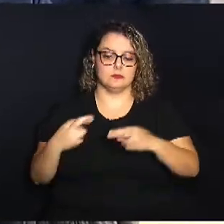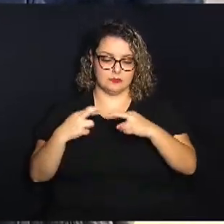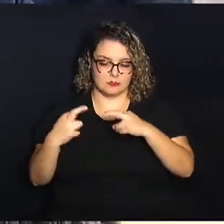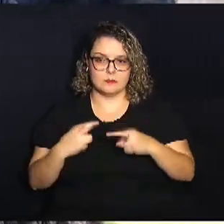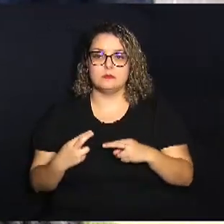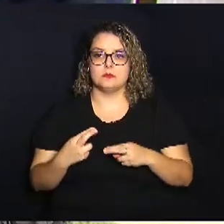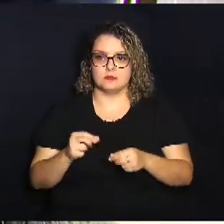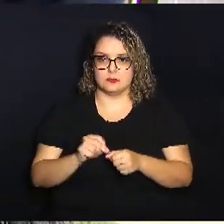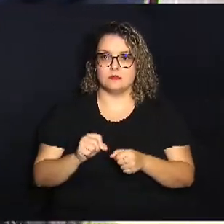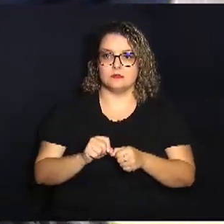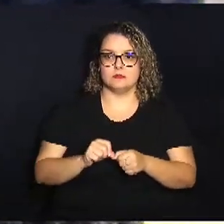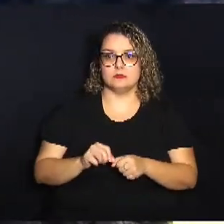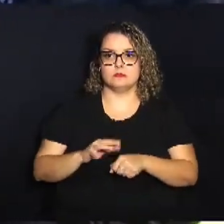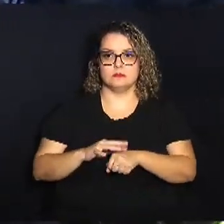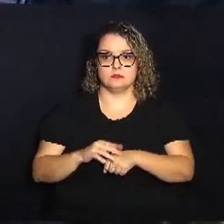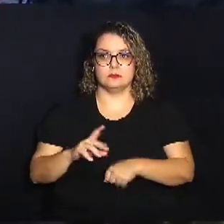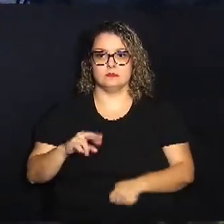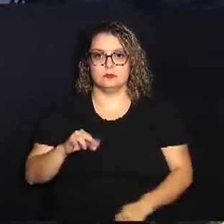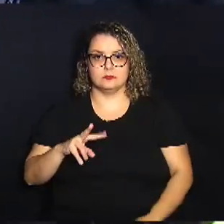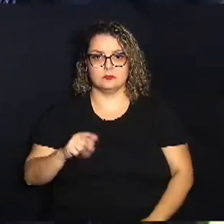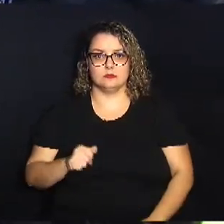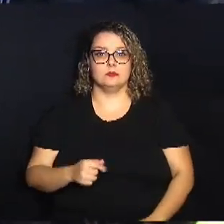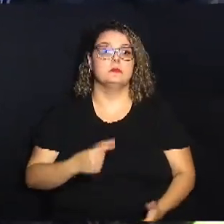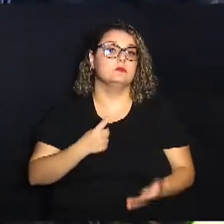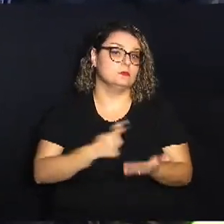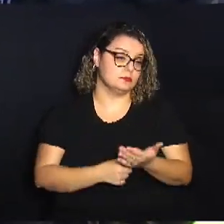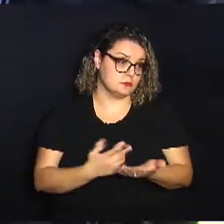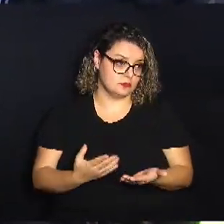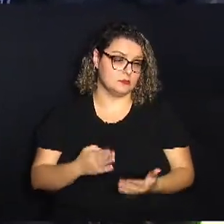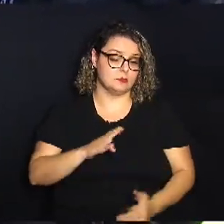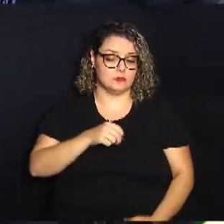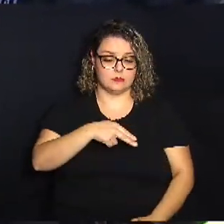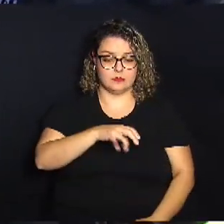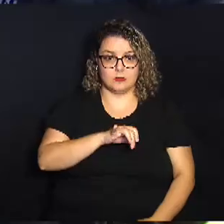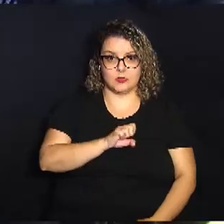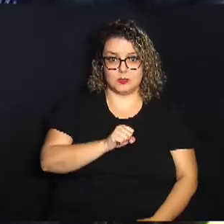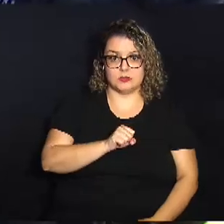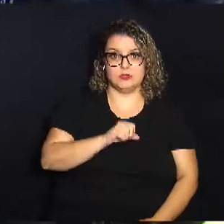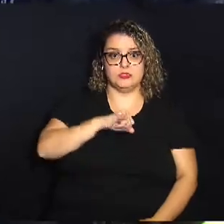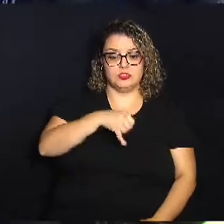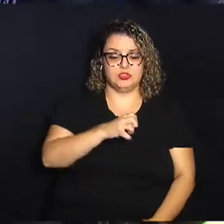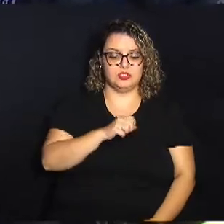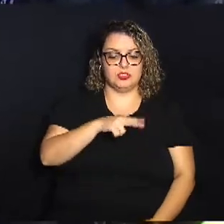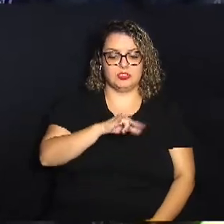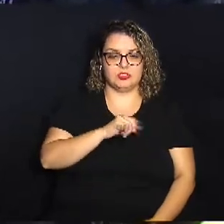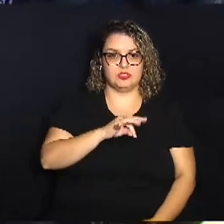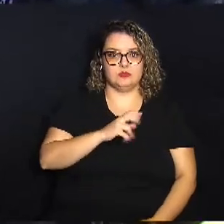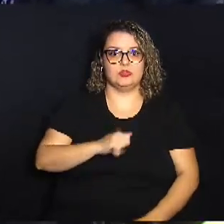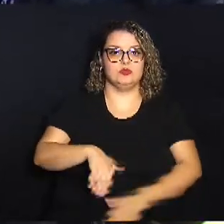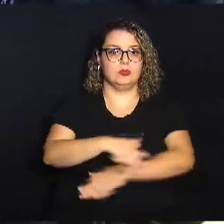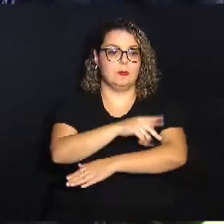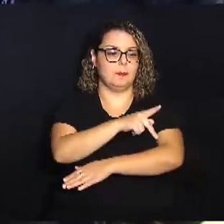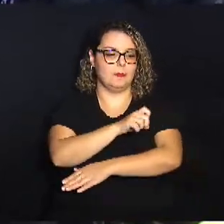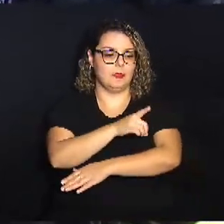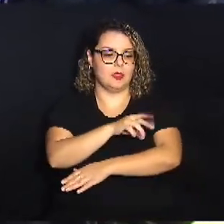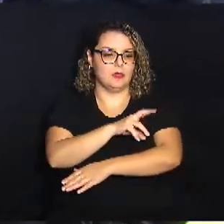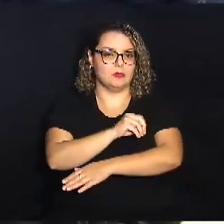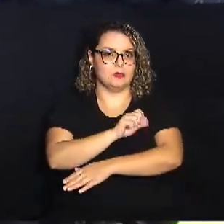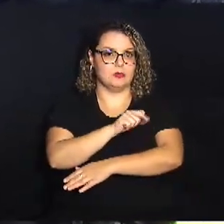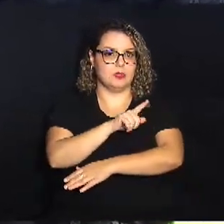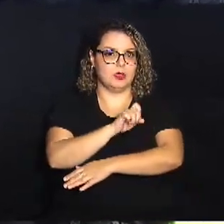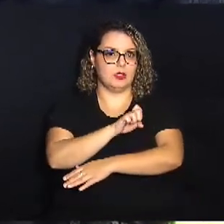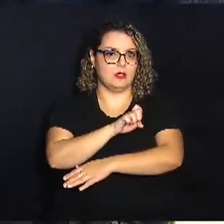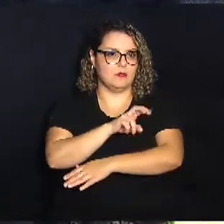fazer a investigação da raiva. Confirmando, então, o bosque do Jequitibás, rua Pedro Álvares Cabral 425.